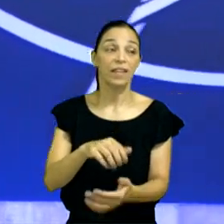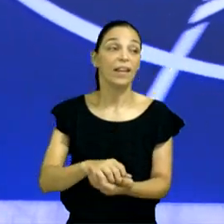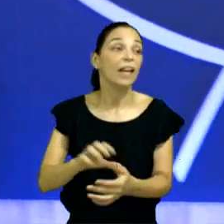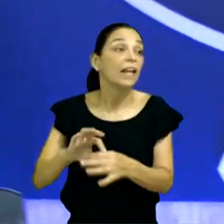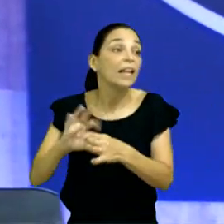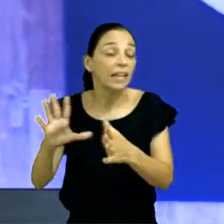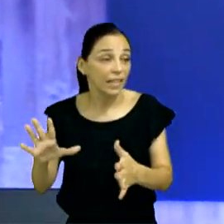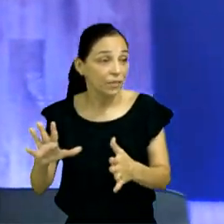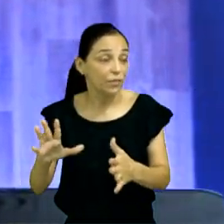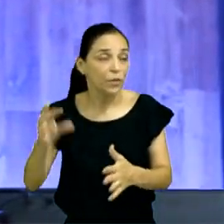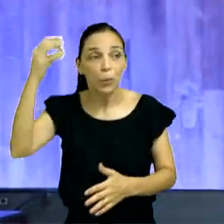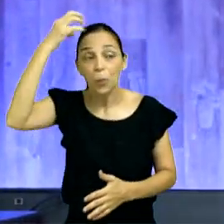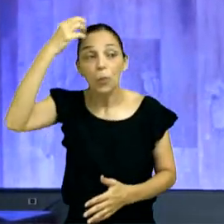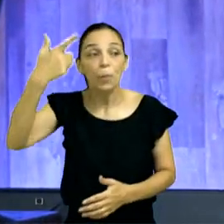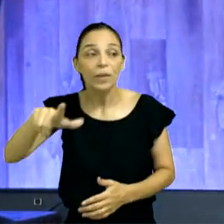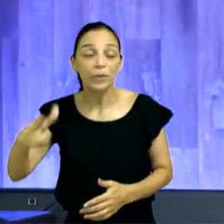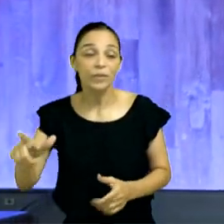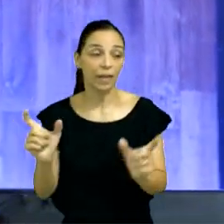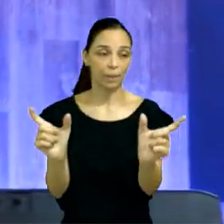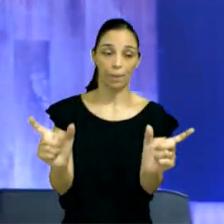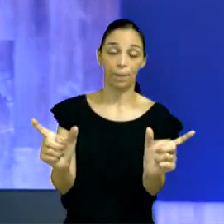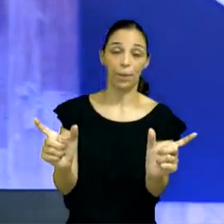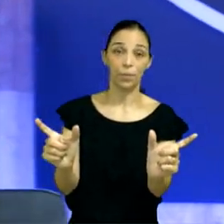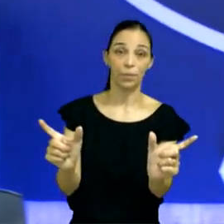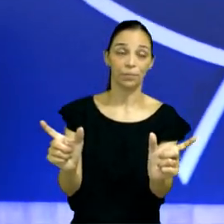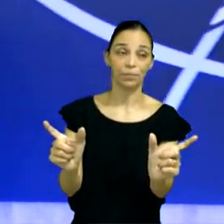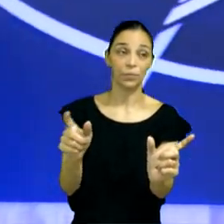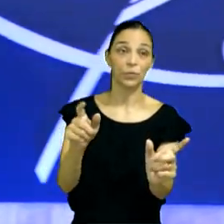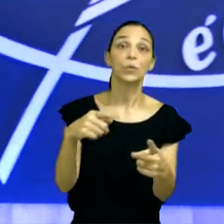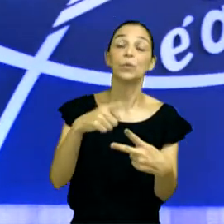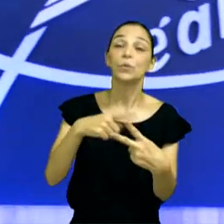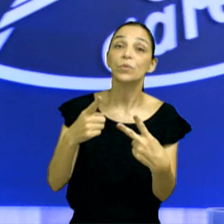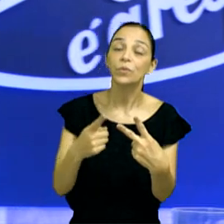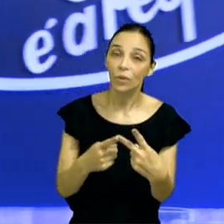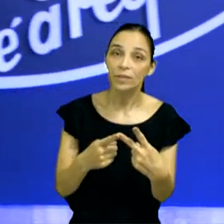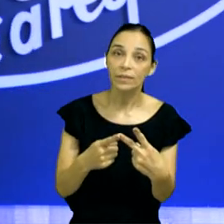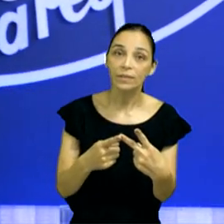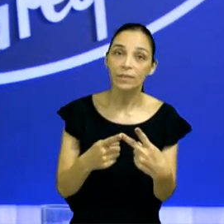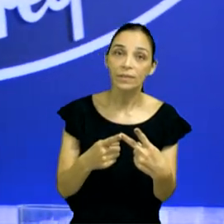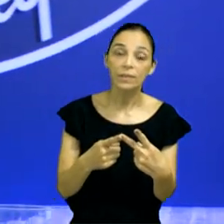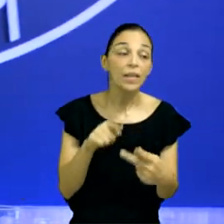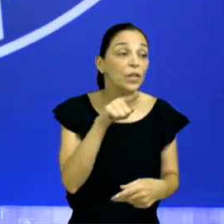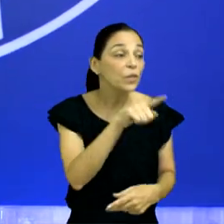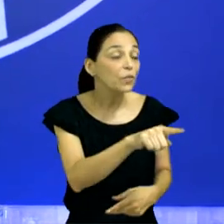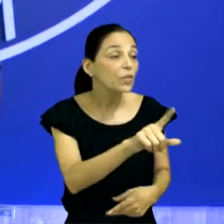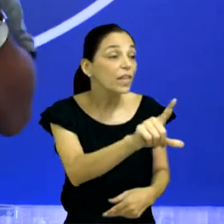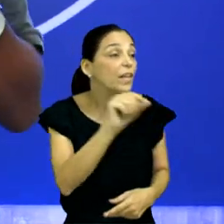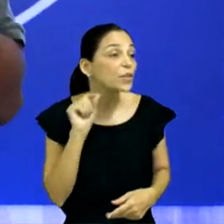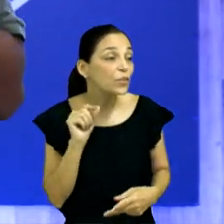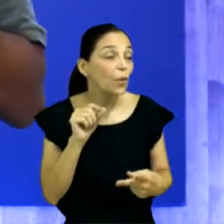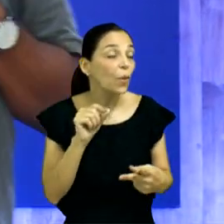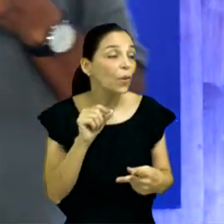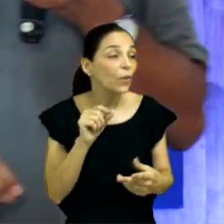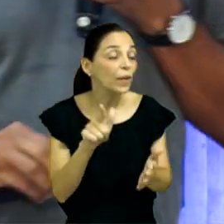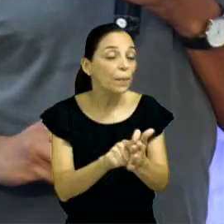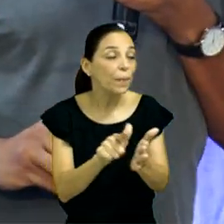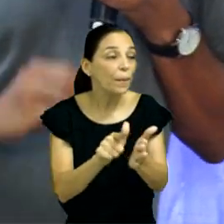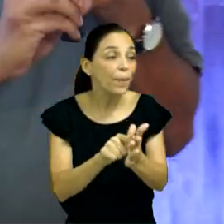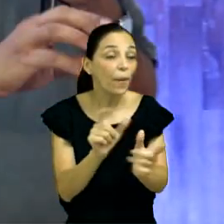escolher vai ser a sua sentença. Então você vai ter 50% de chance. Se ele escolhesse ali